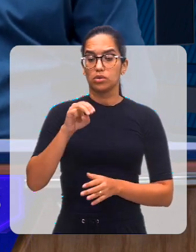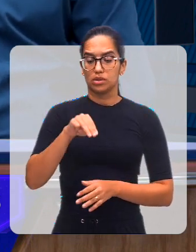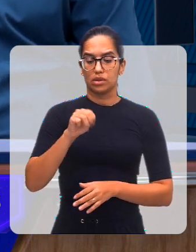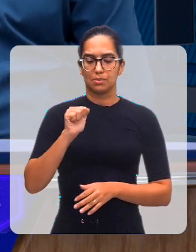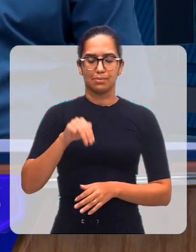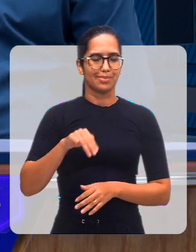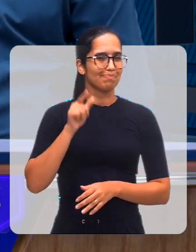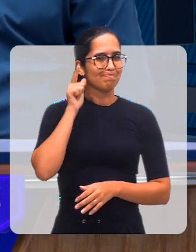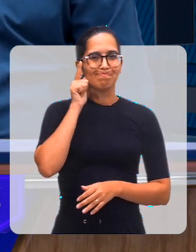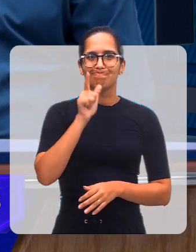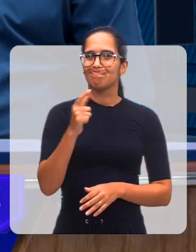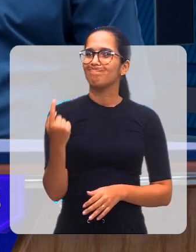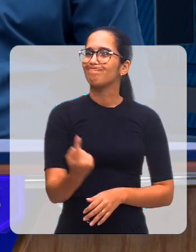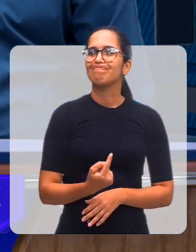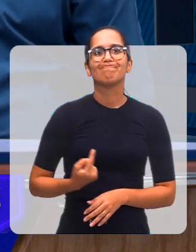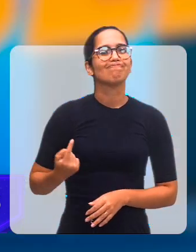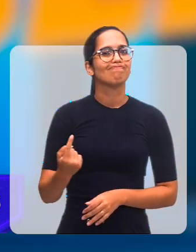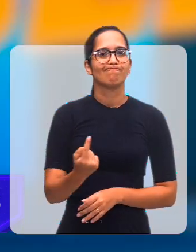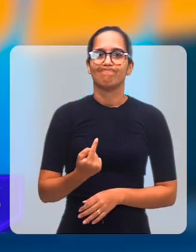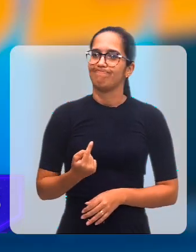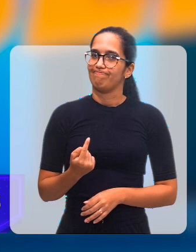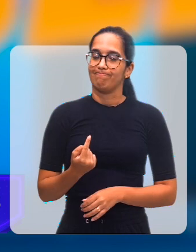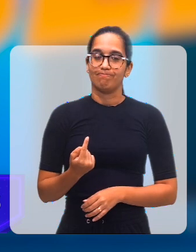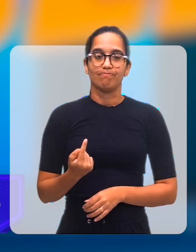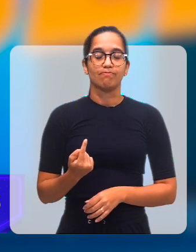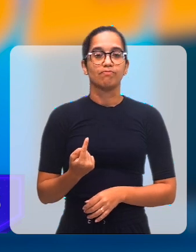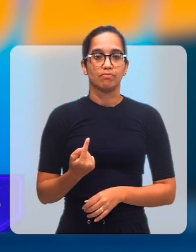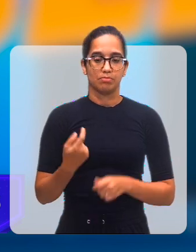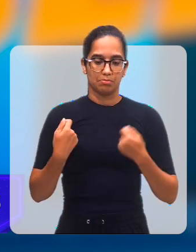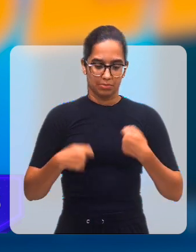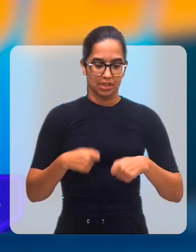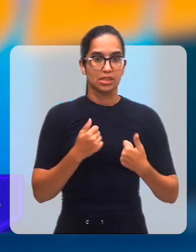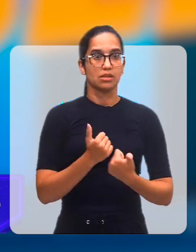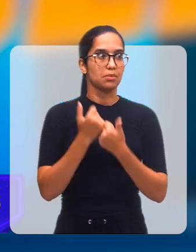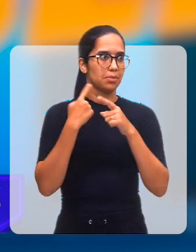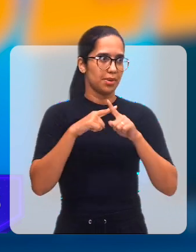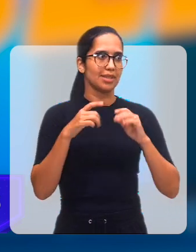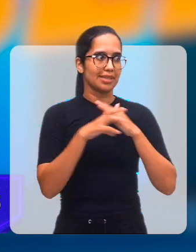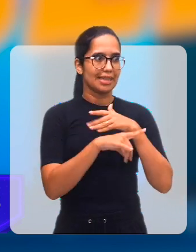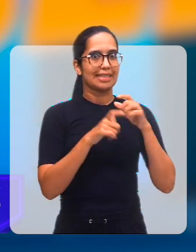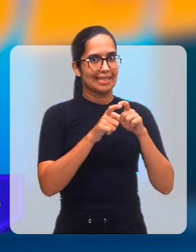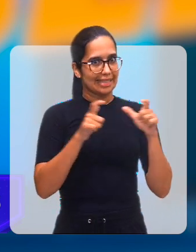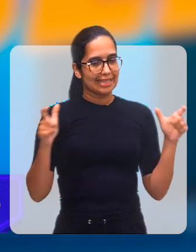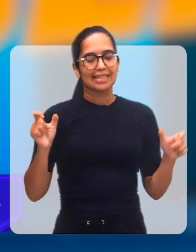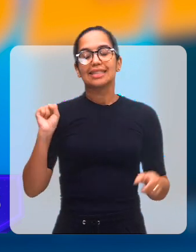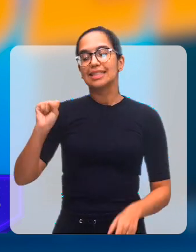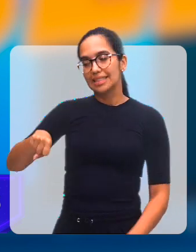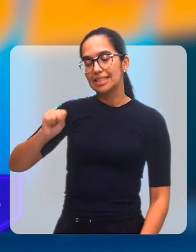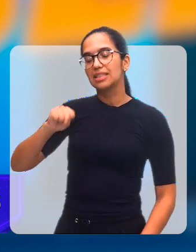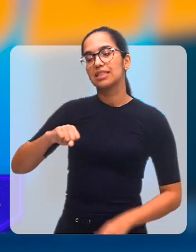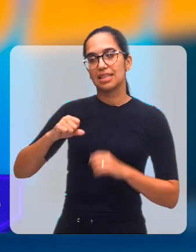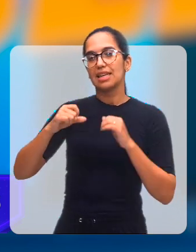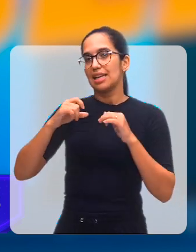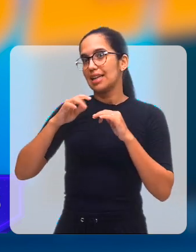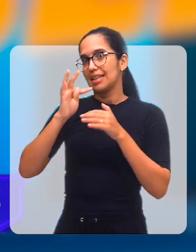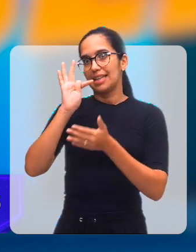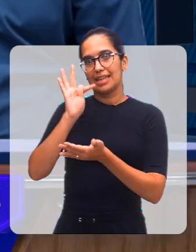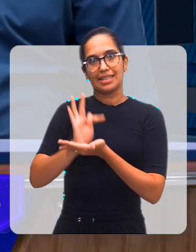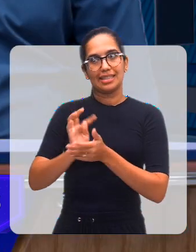daria conta da demanda sozinha, sozinho. Porque a cidade também é grande. A cidade é grande, a